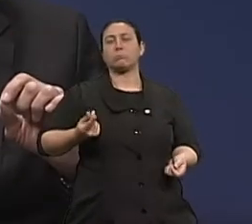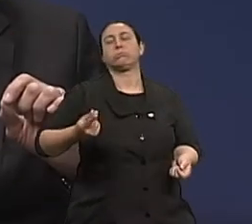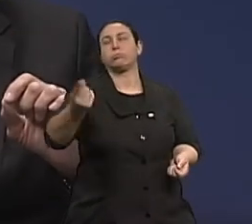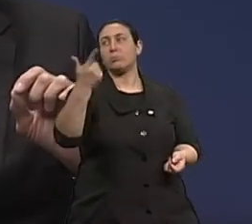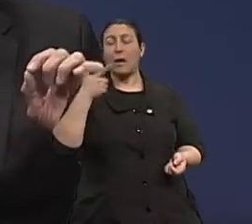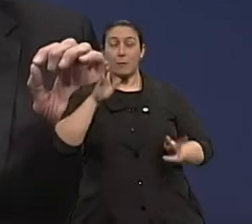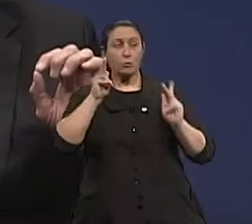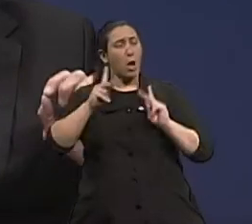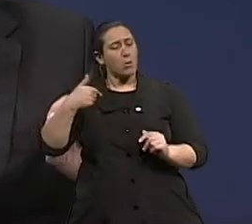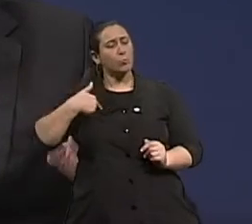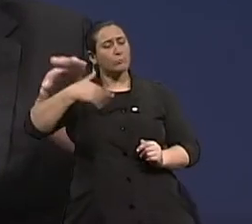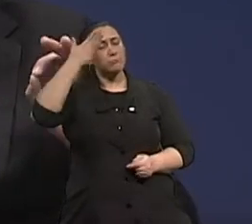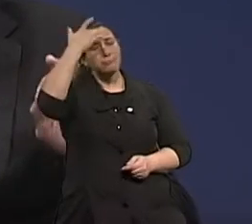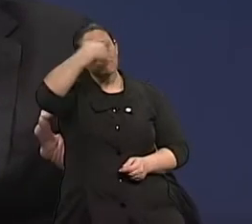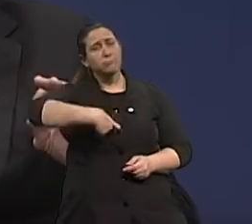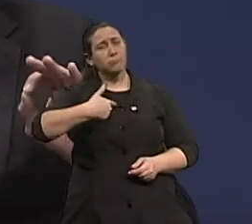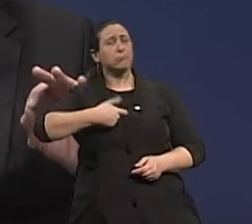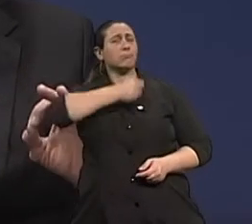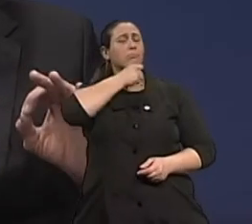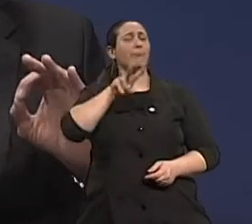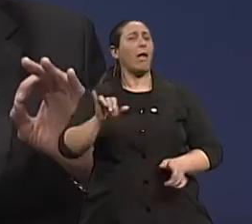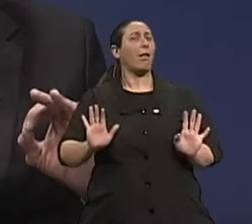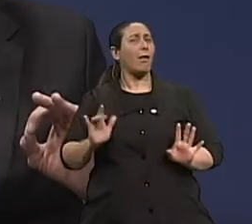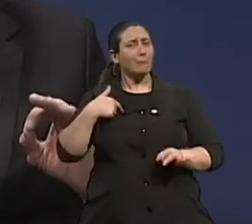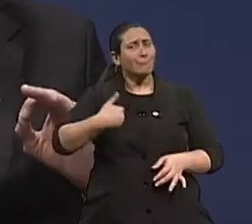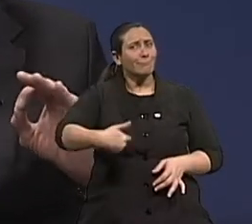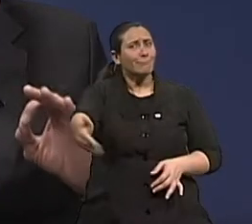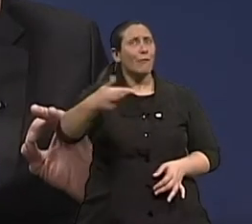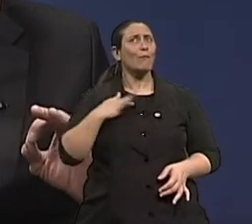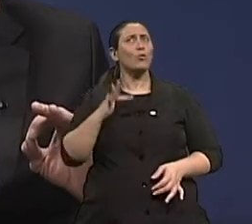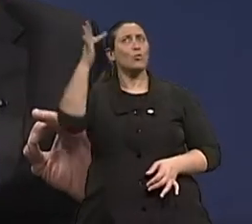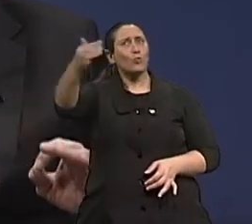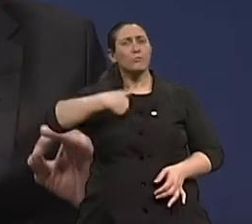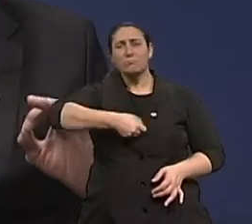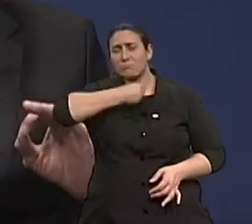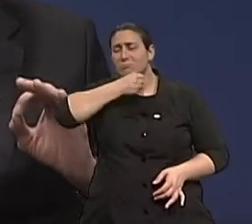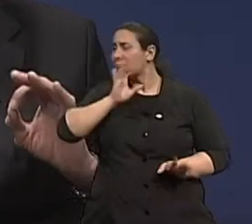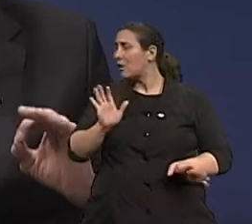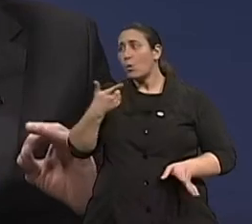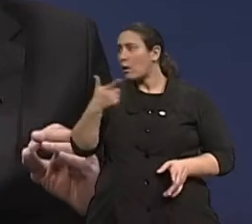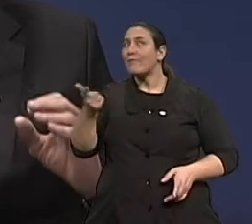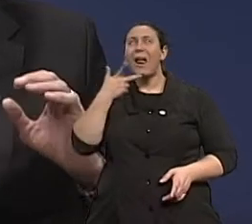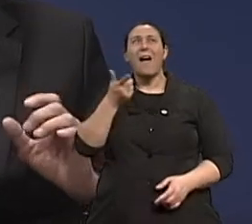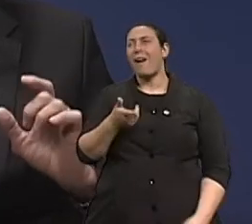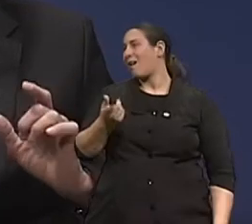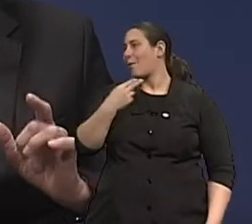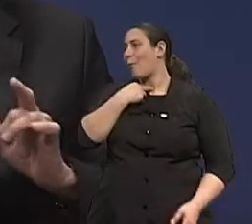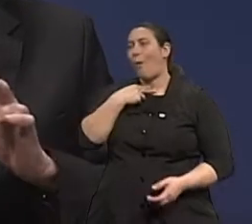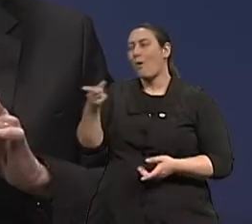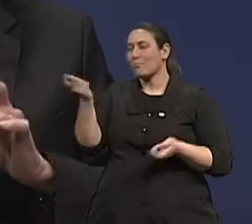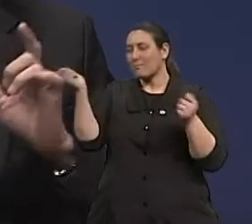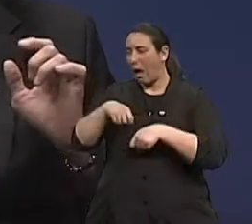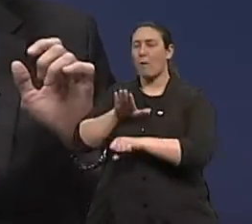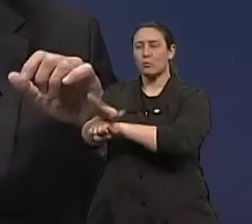envelhecer, não existe nenhuma intervenção, eu vou repetir, não existe, que possa desacelerar. O que eu posso fazer